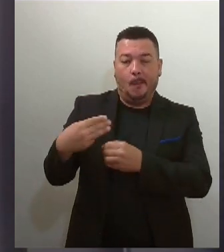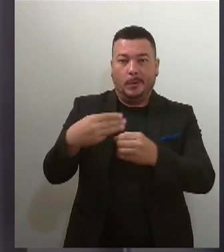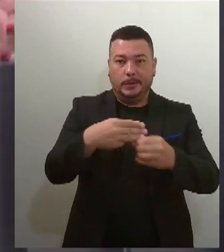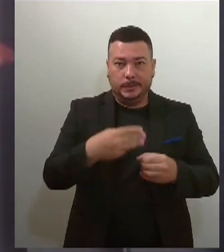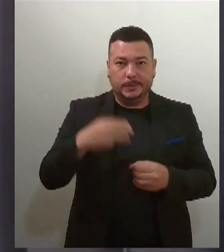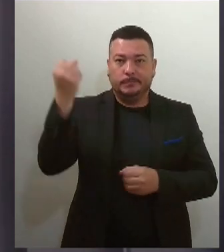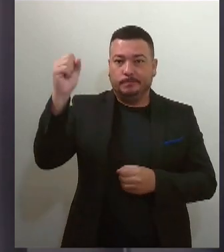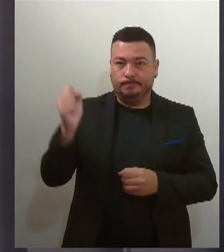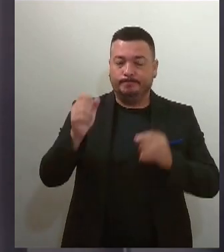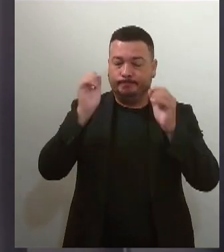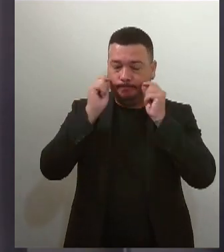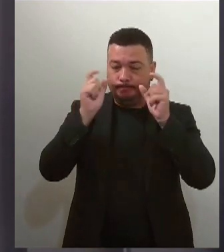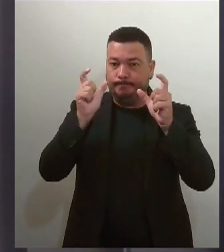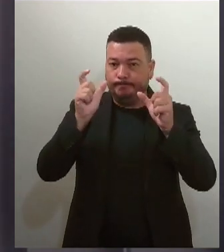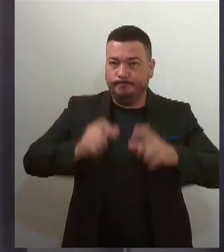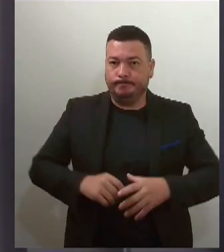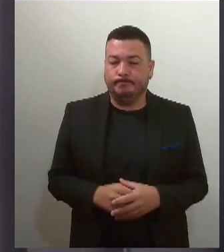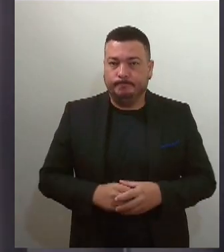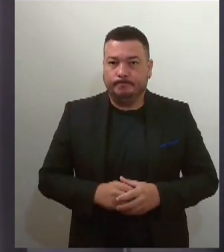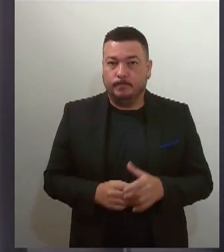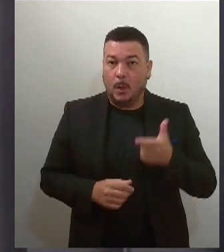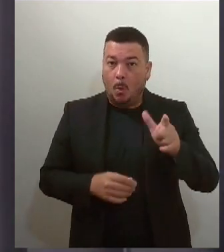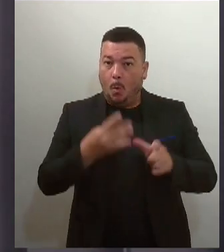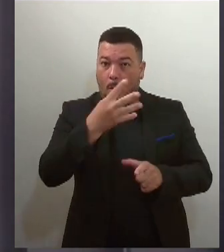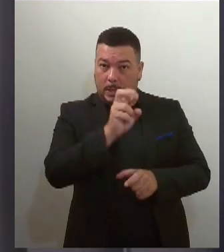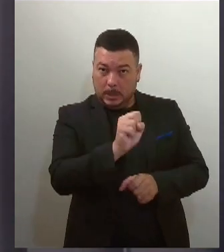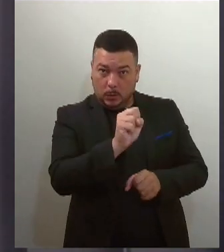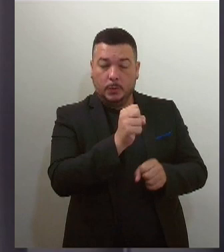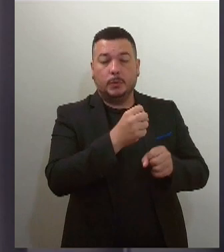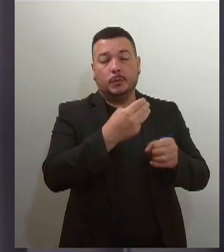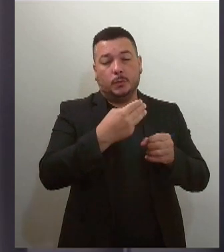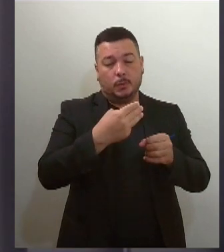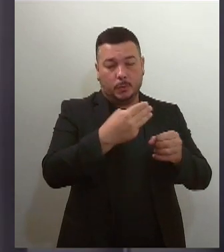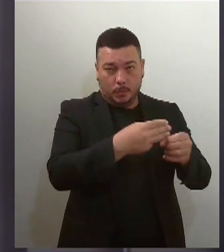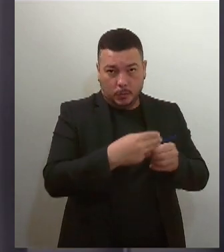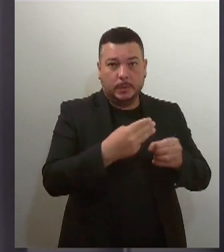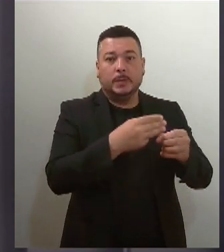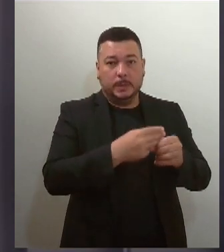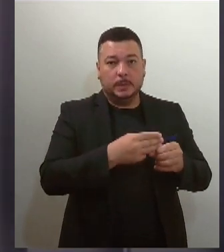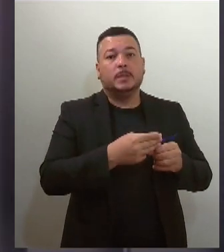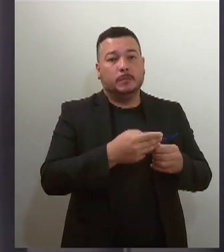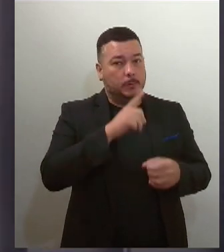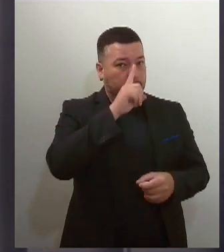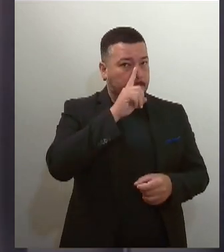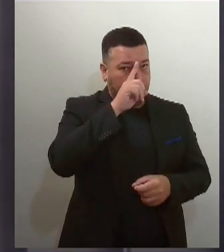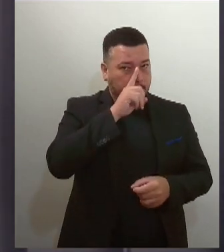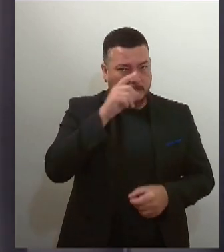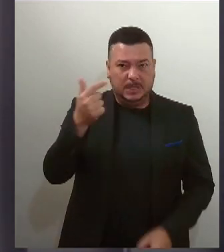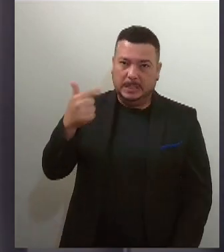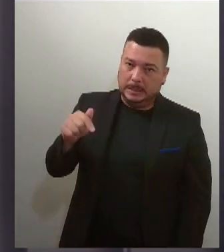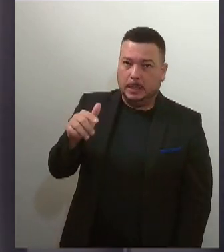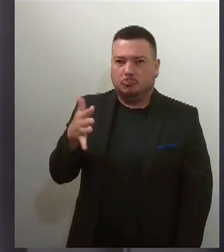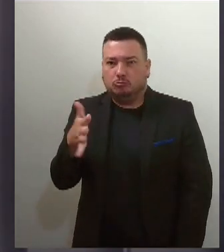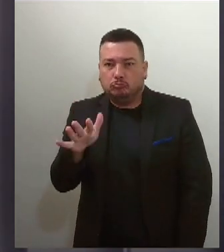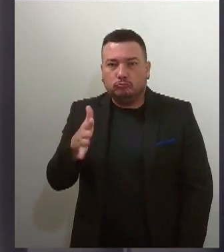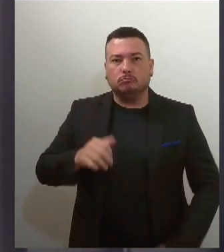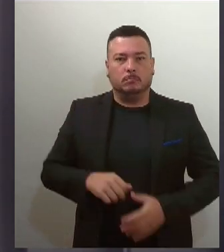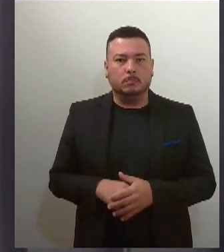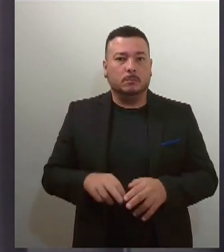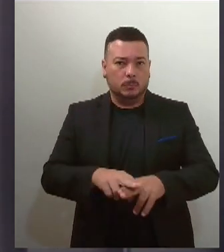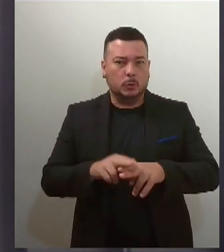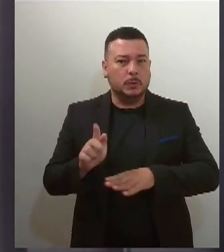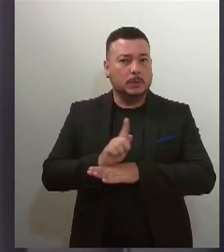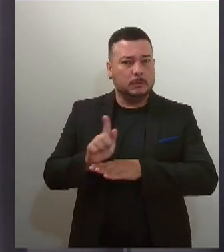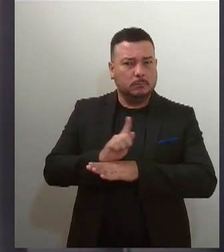hein, gente? Outros 48 estão em situação de médio risco e 17 de baixo risco. A gerente estadual do Núcleo de Endemias,